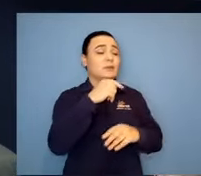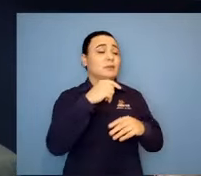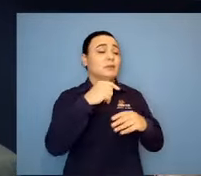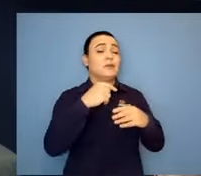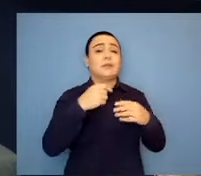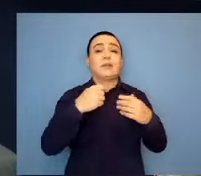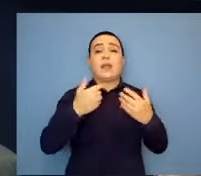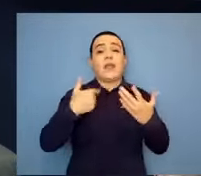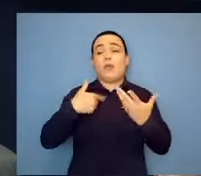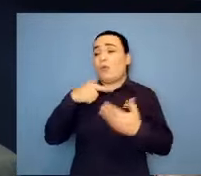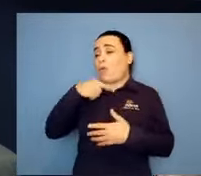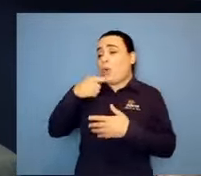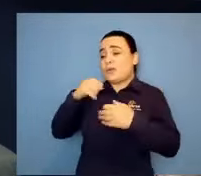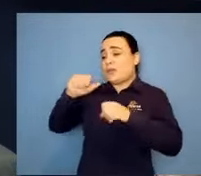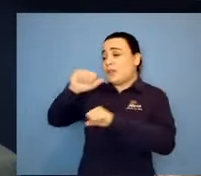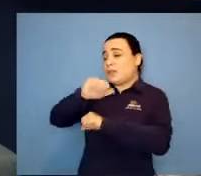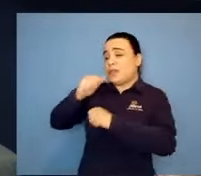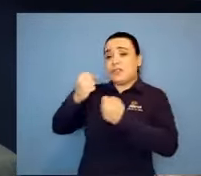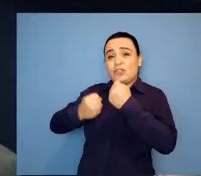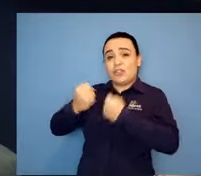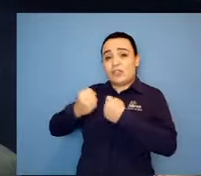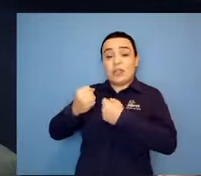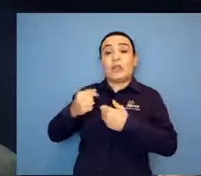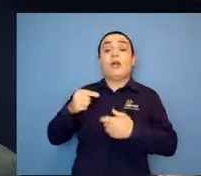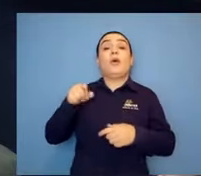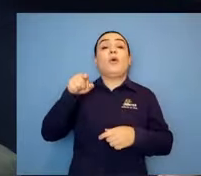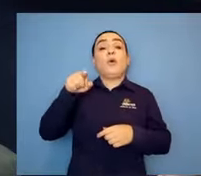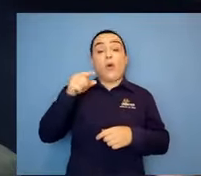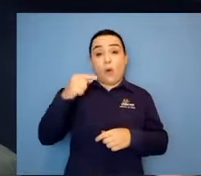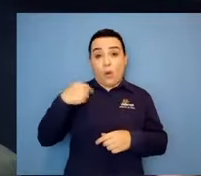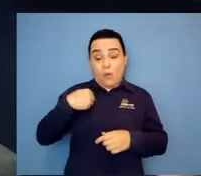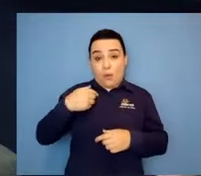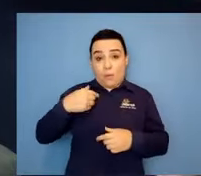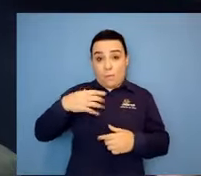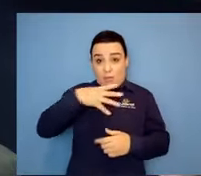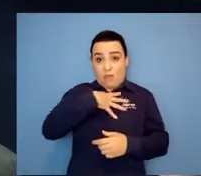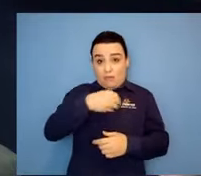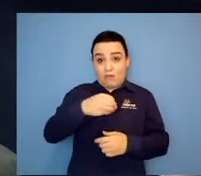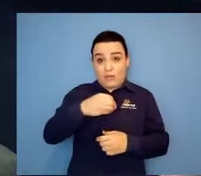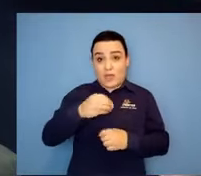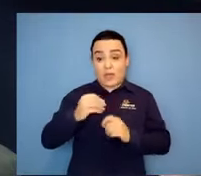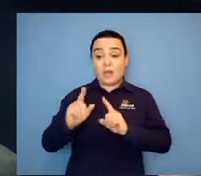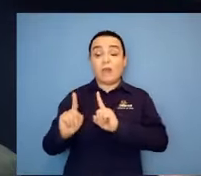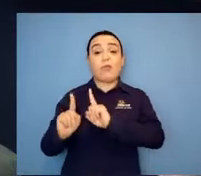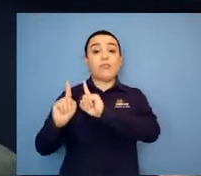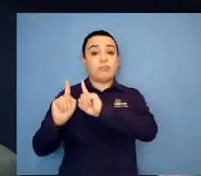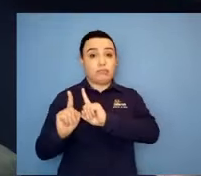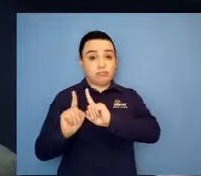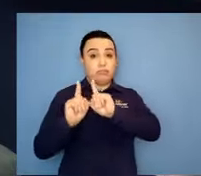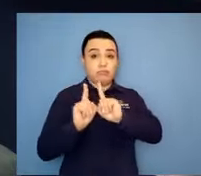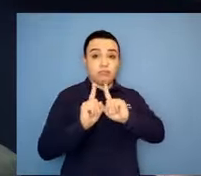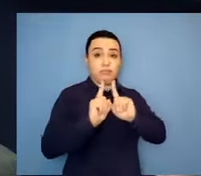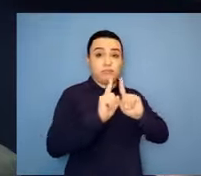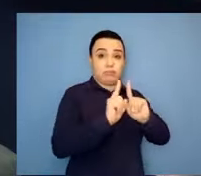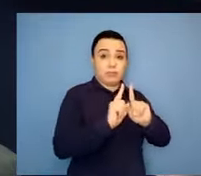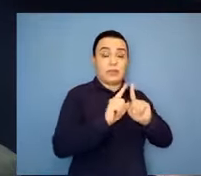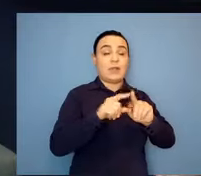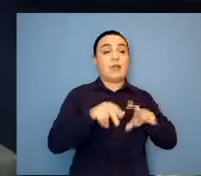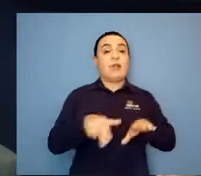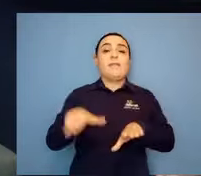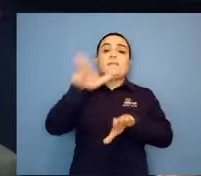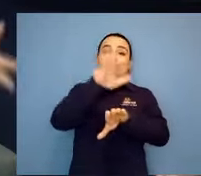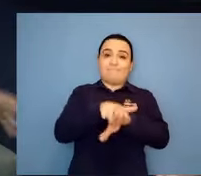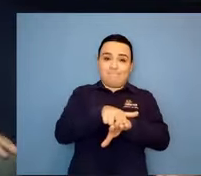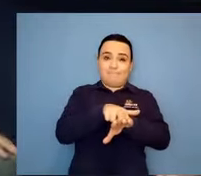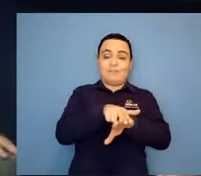entrou andando no hospital. Eu lembro que ele ficou amarrado na cama, por conta da hiperatividade e tudo, né? E